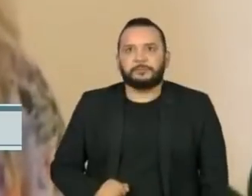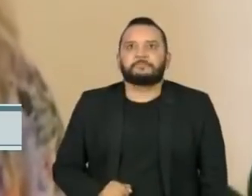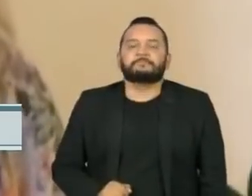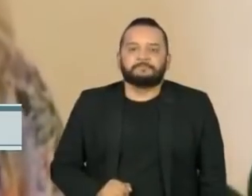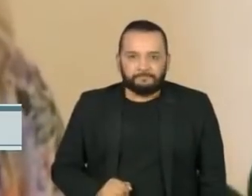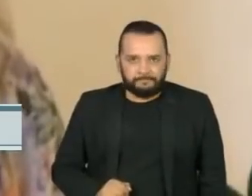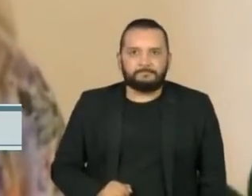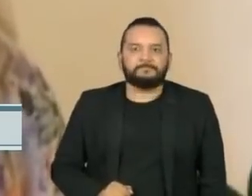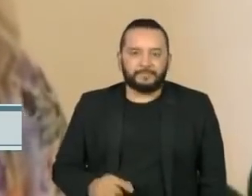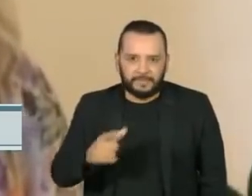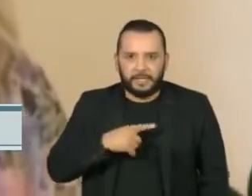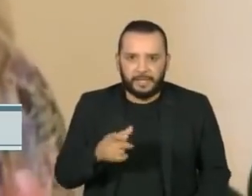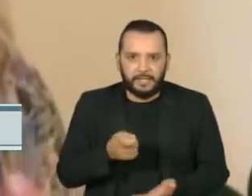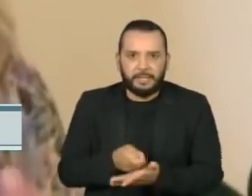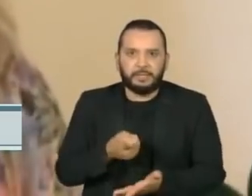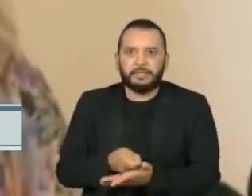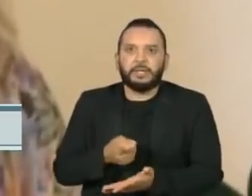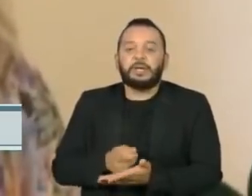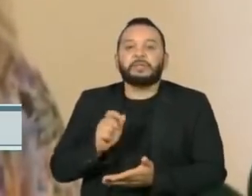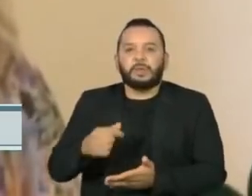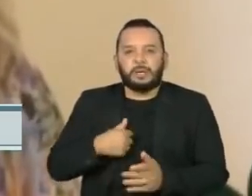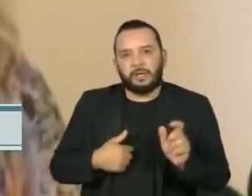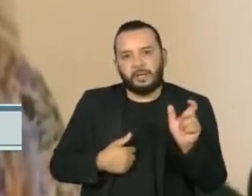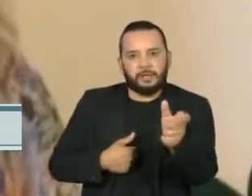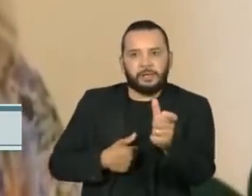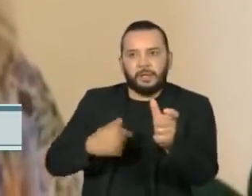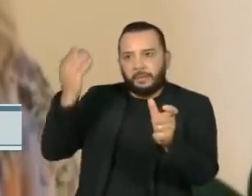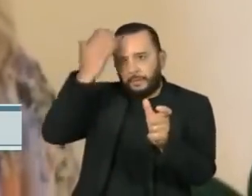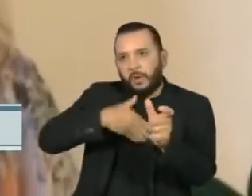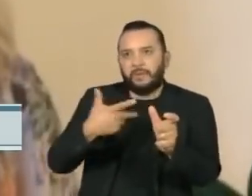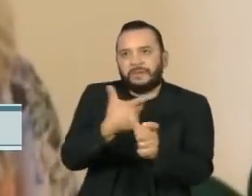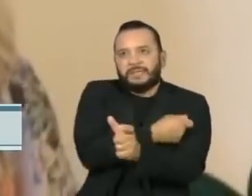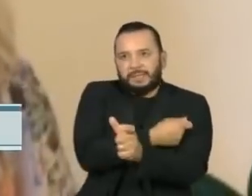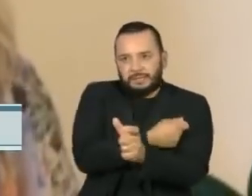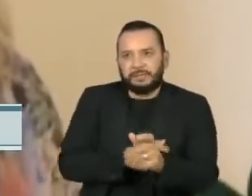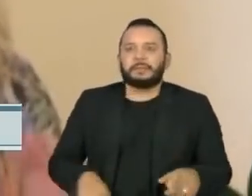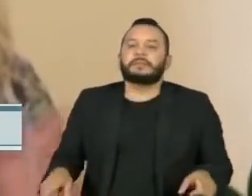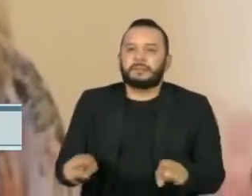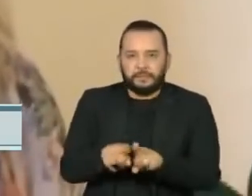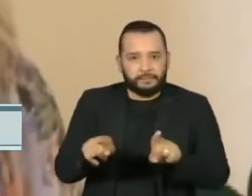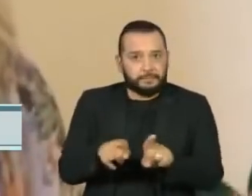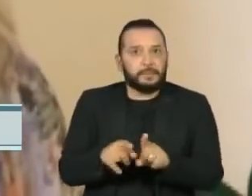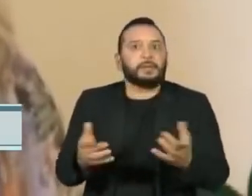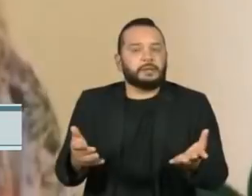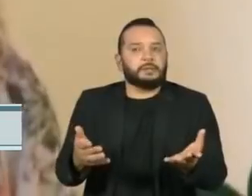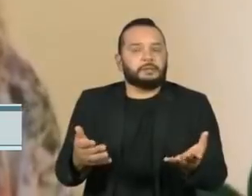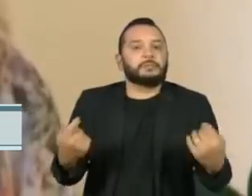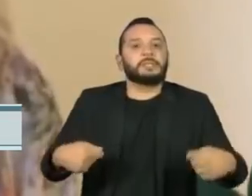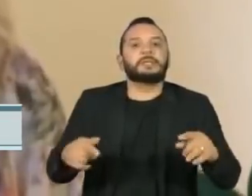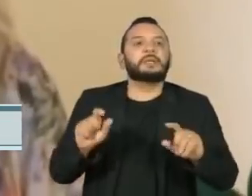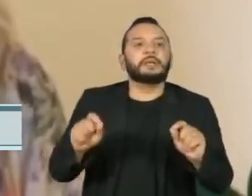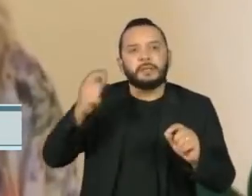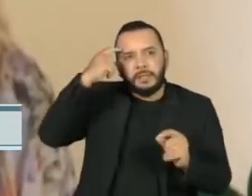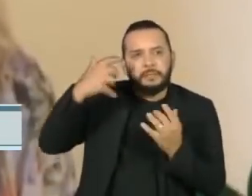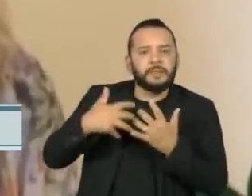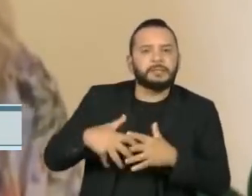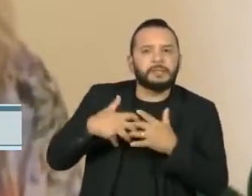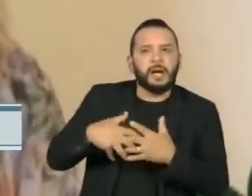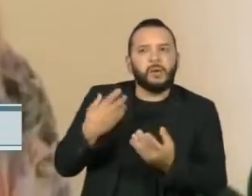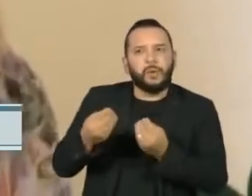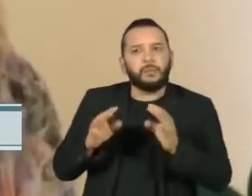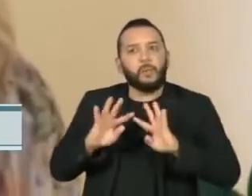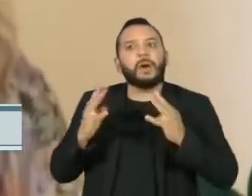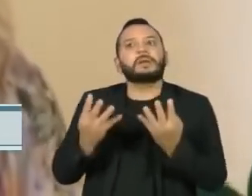exigência, óbvio, do passaporte de vacinação, mas também o que a gente precisaria pensar é talvez uma